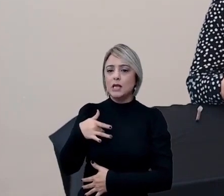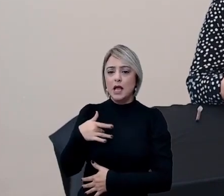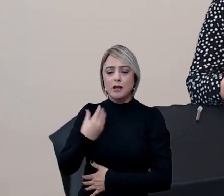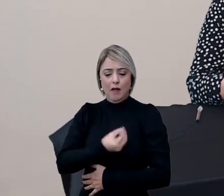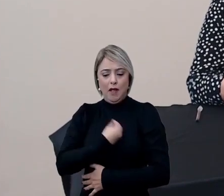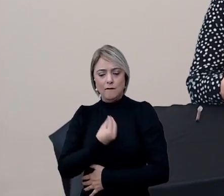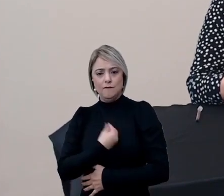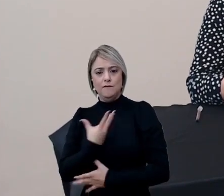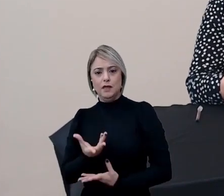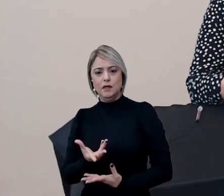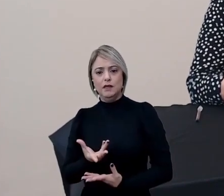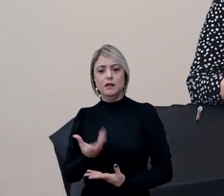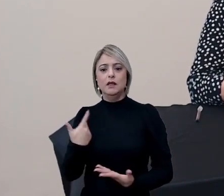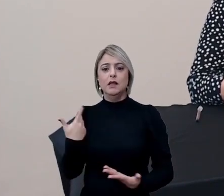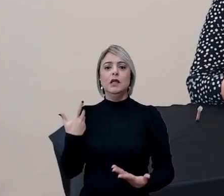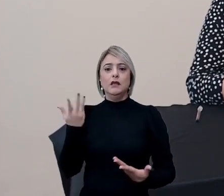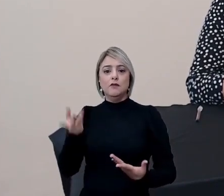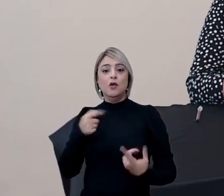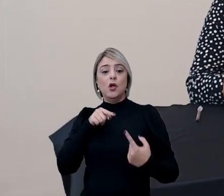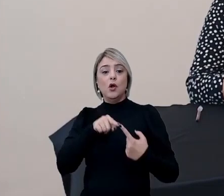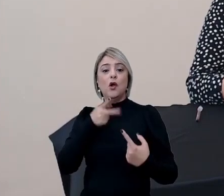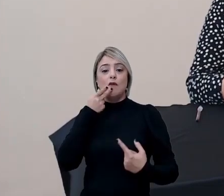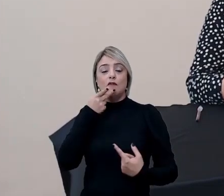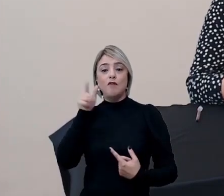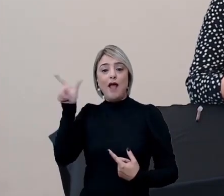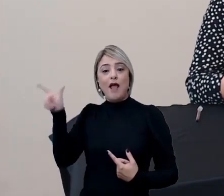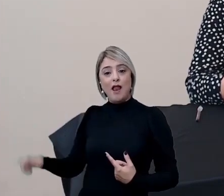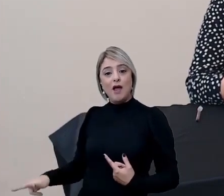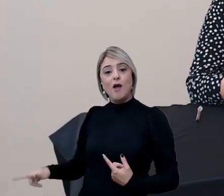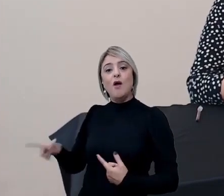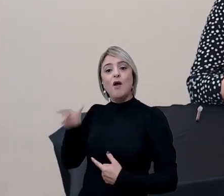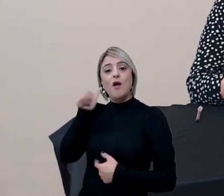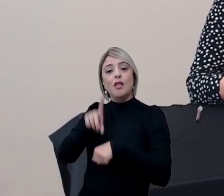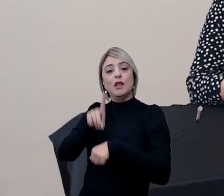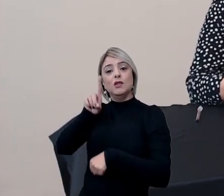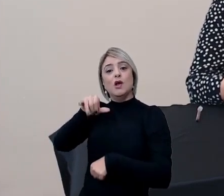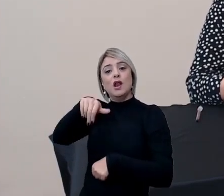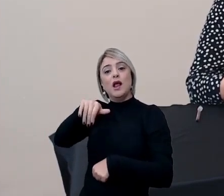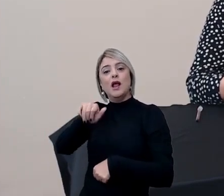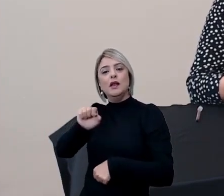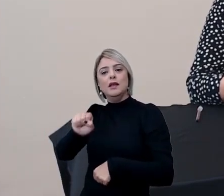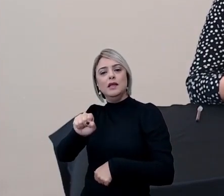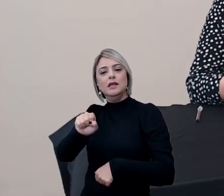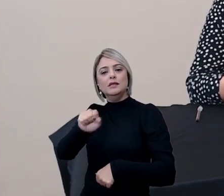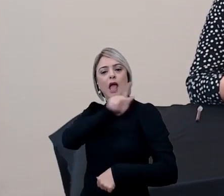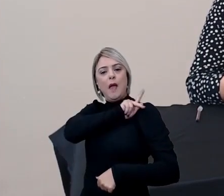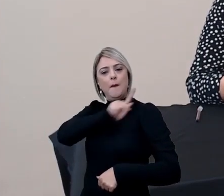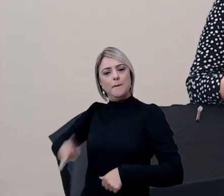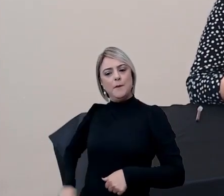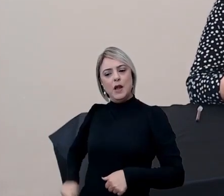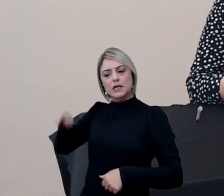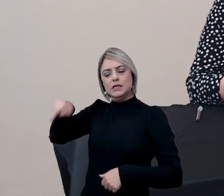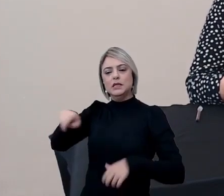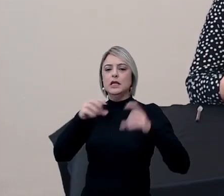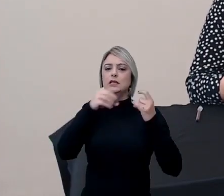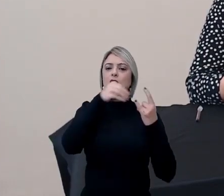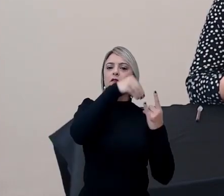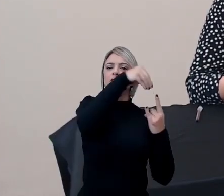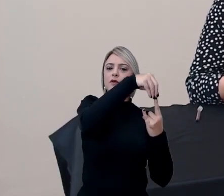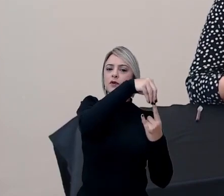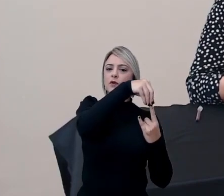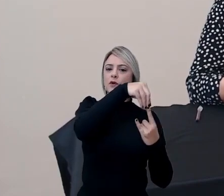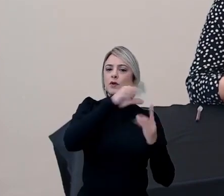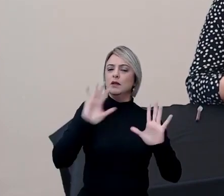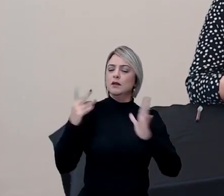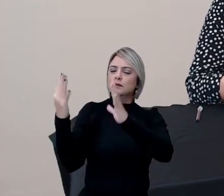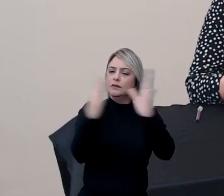à vida, que foi o mote ontem da fala da doutora Anísia Trindade, presidente da nossa instituição, na celebração desses